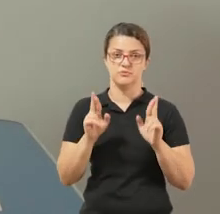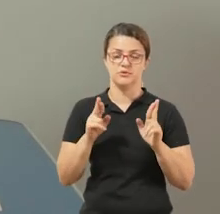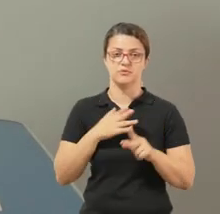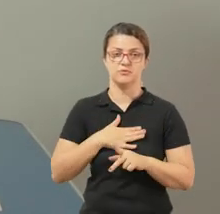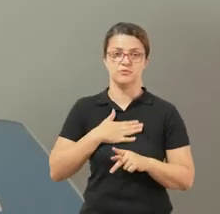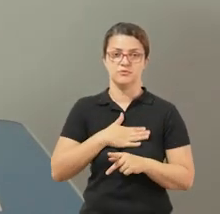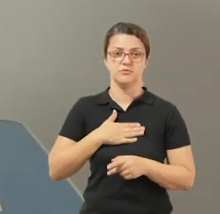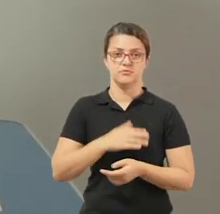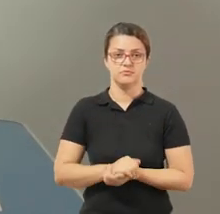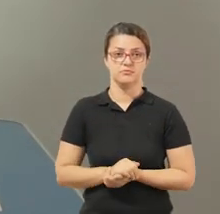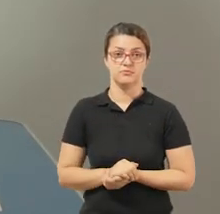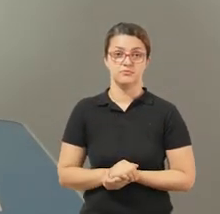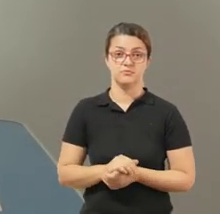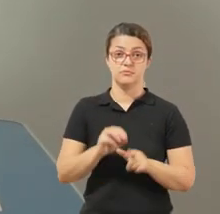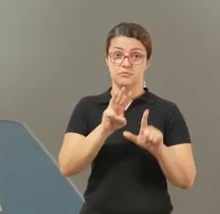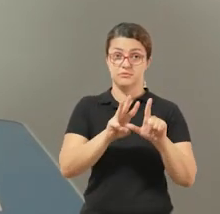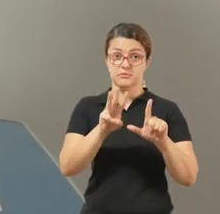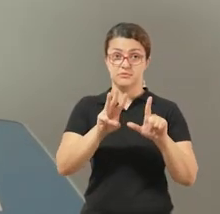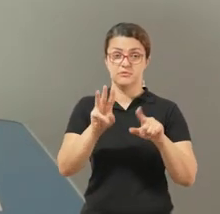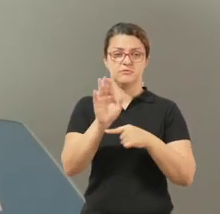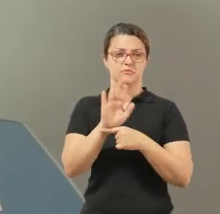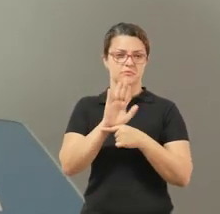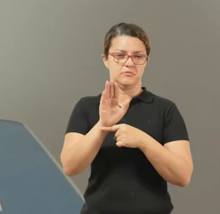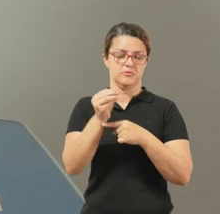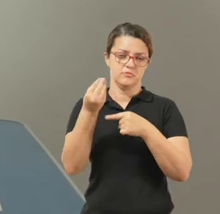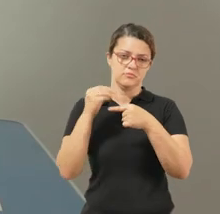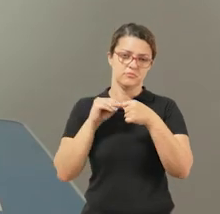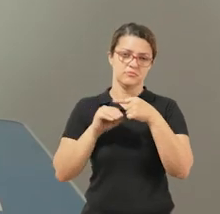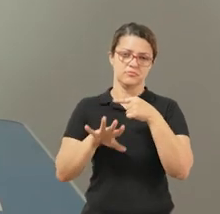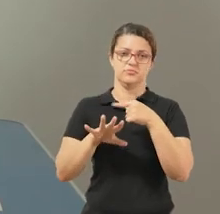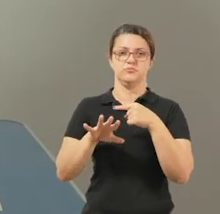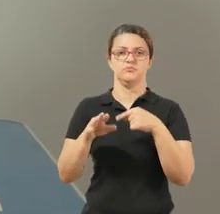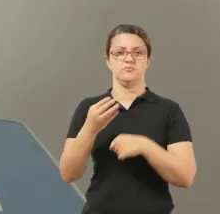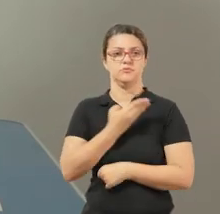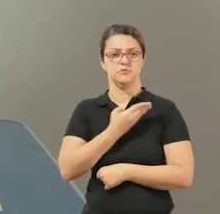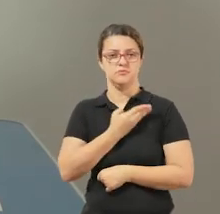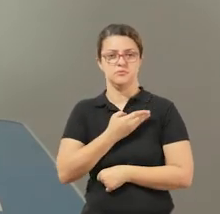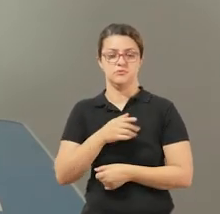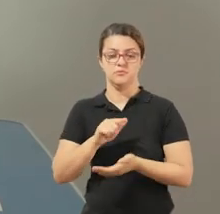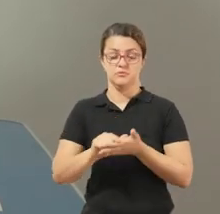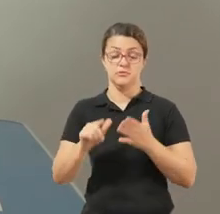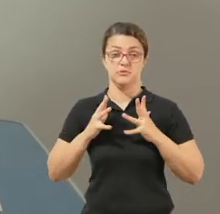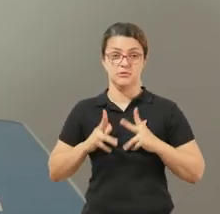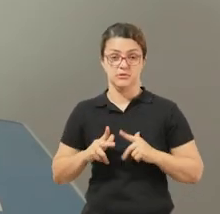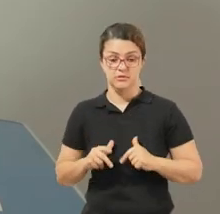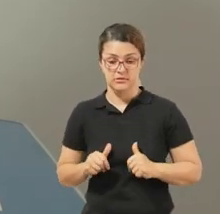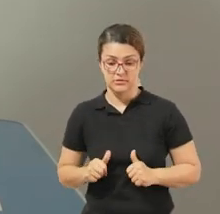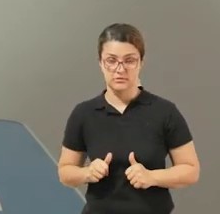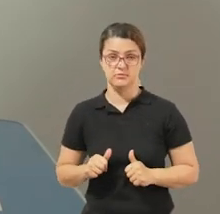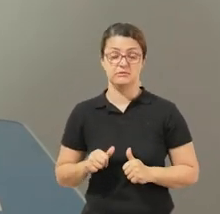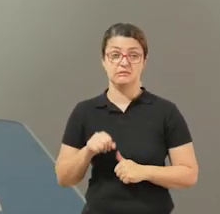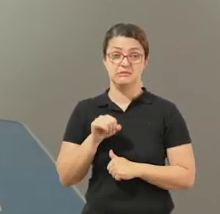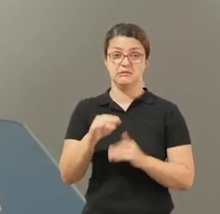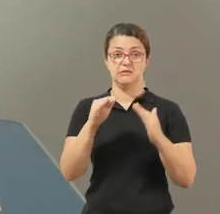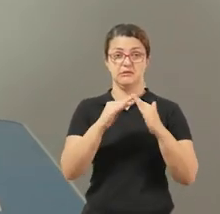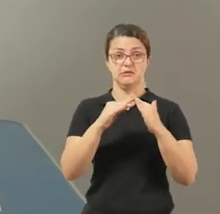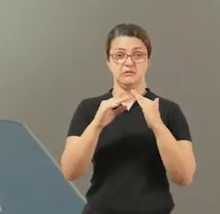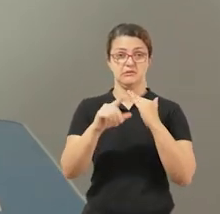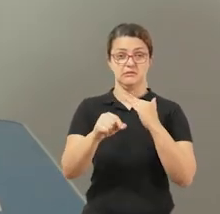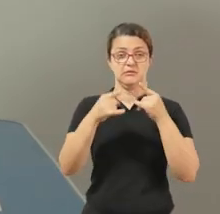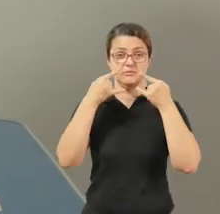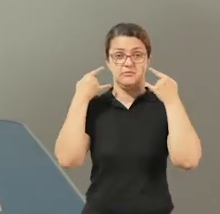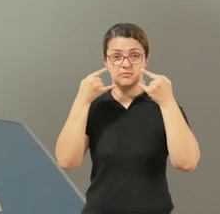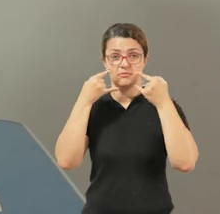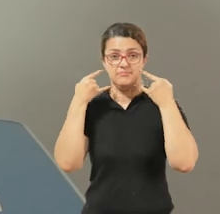vocês tenham gostado. Não se esqueçam de compartilhar este vídeo com seus colegas e conhecidos, de manter a higiene, se for sair de casa,